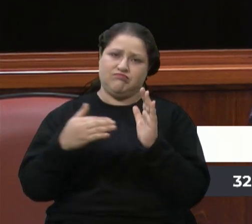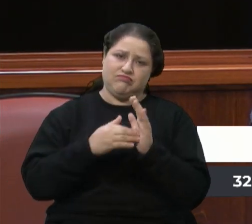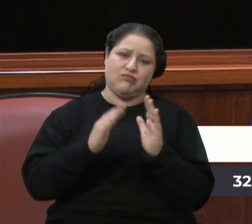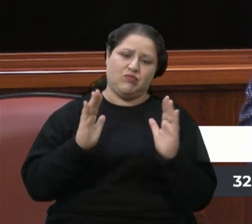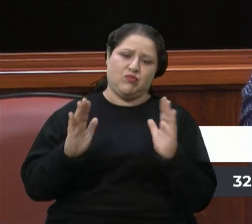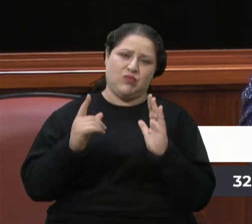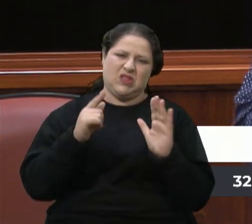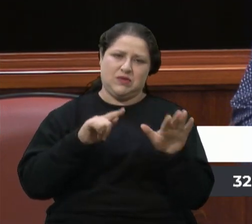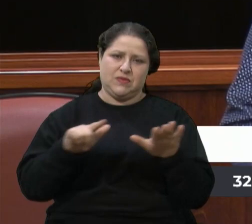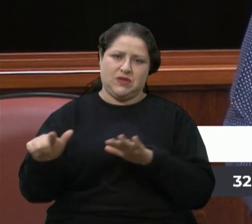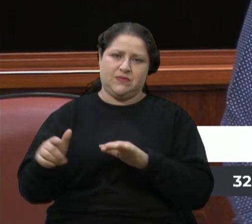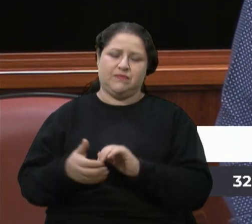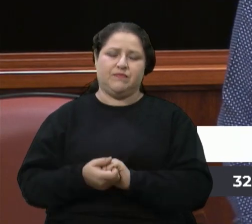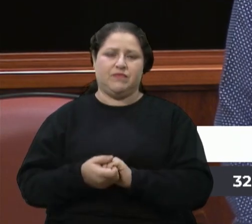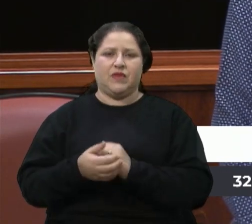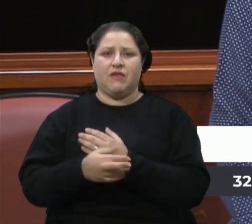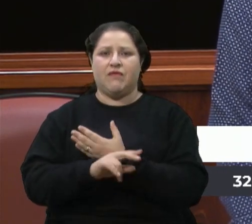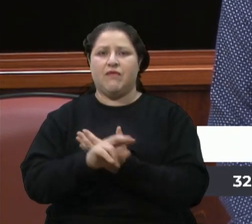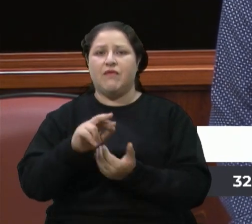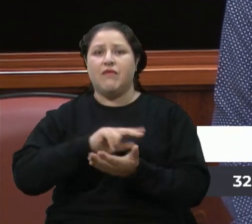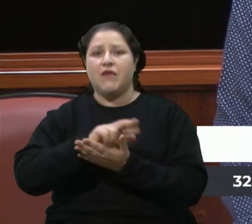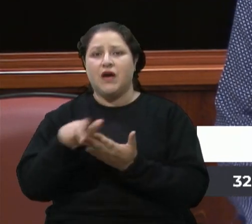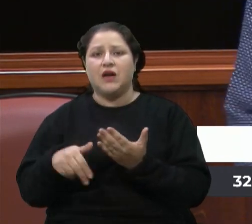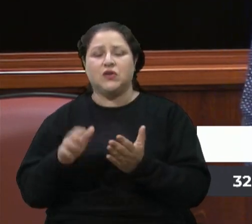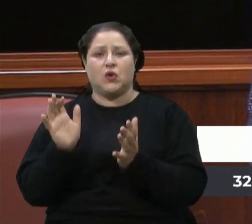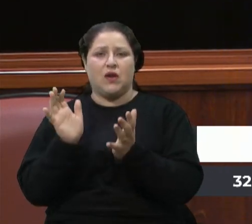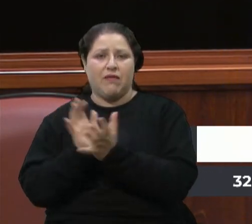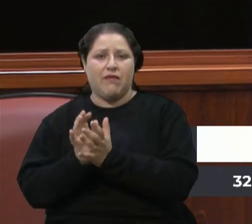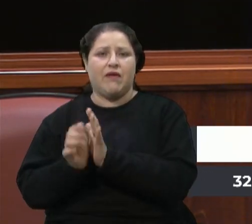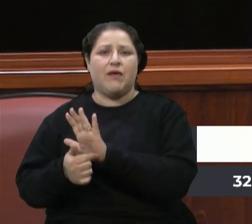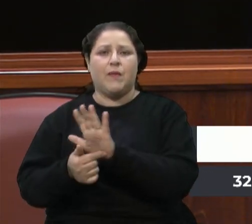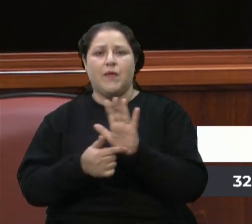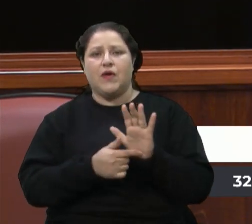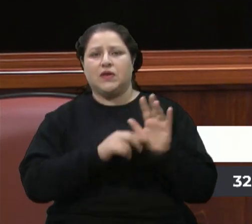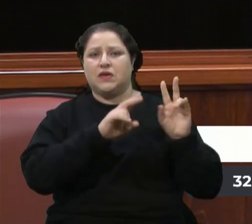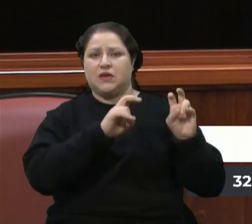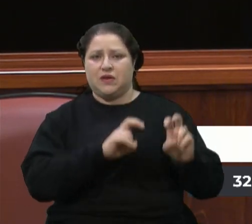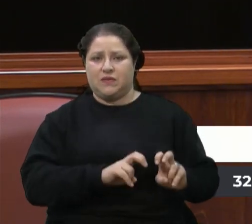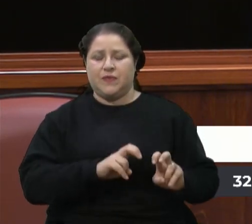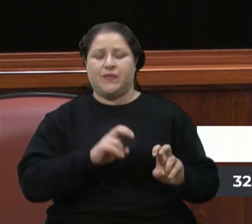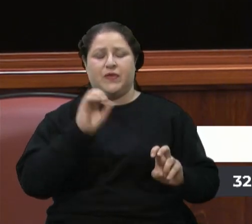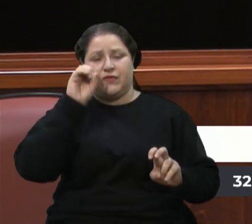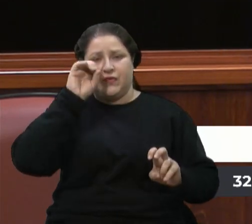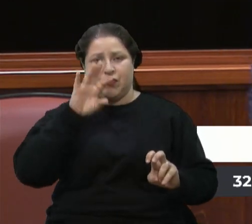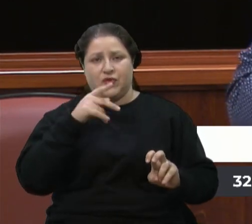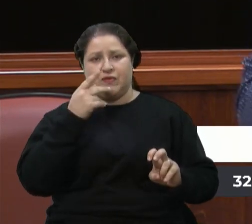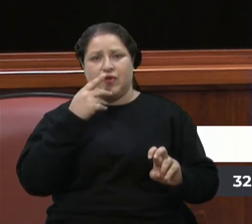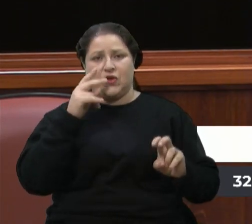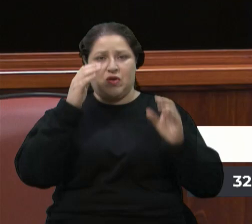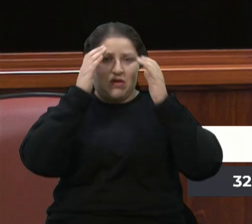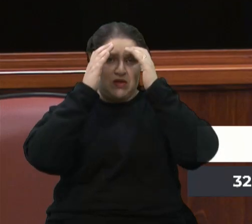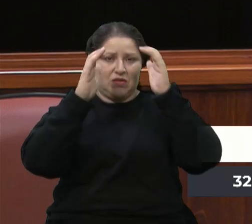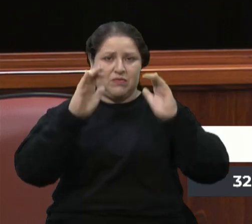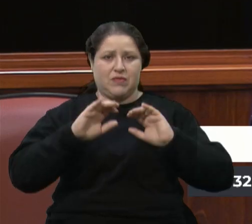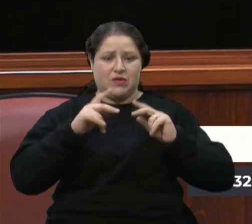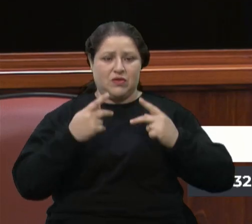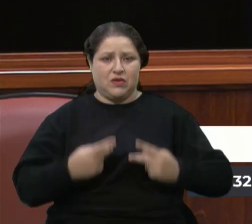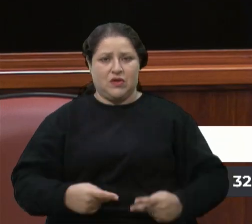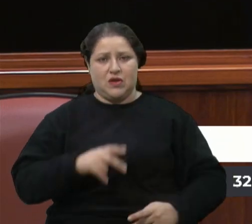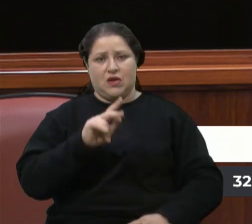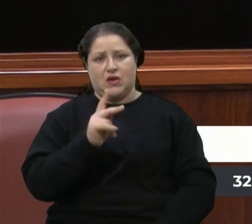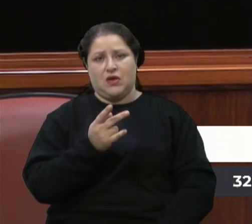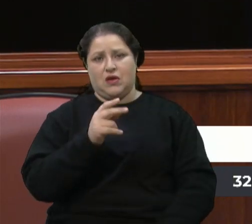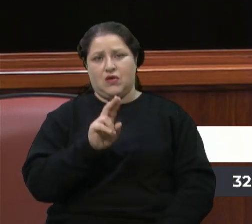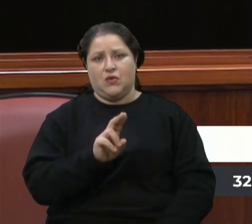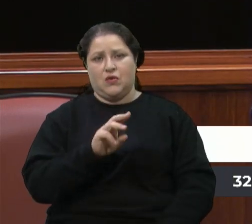apresentaram temas importantes, o vereador Fiusa falou da humanização, e eu acho que a adoção, ela passa essencialmente